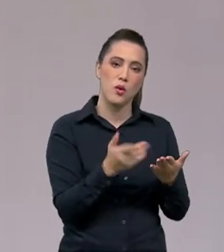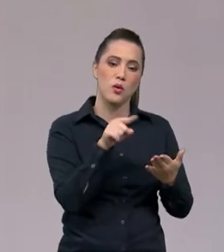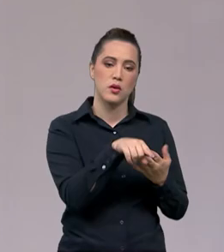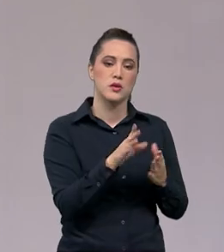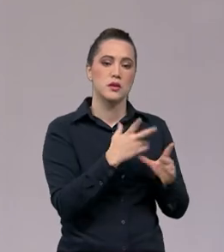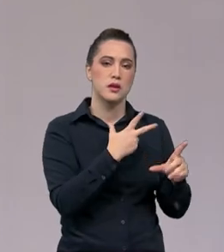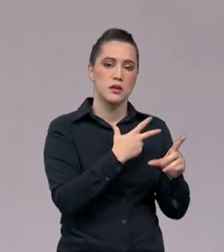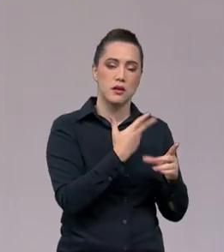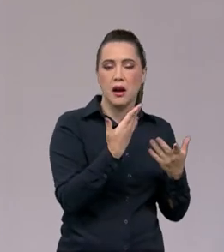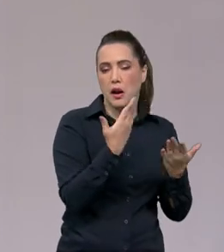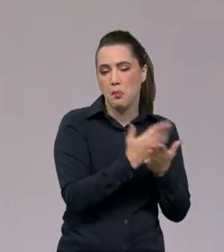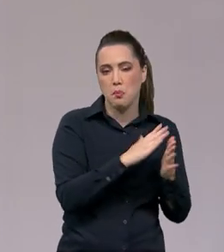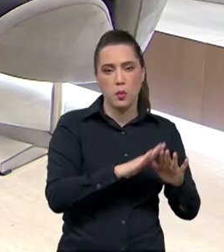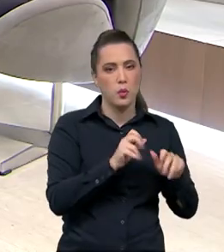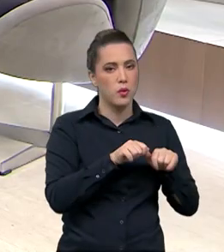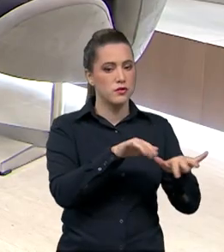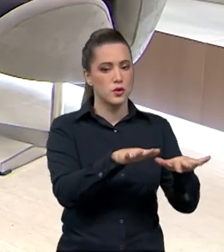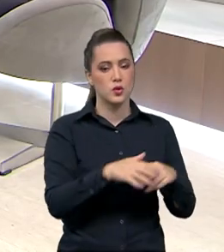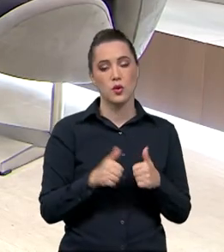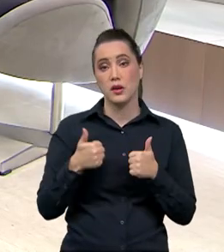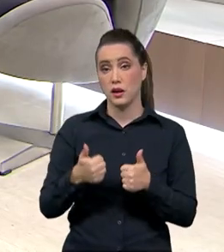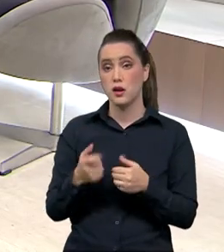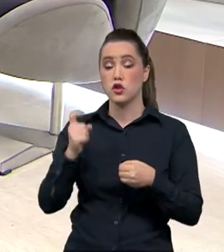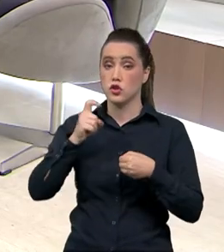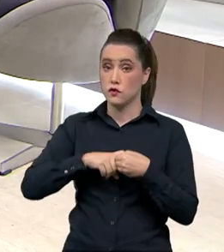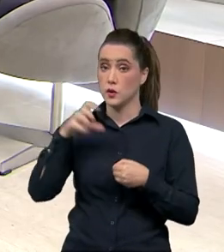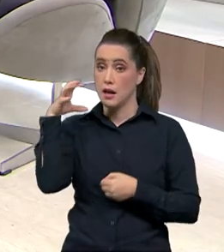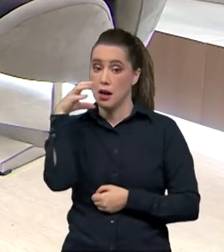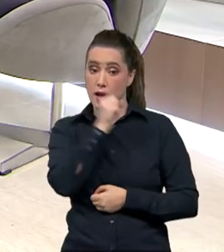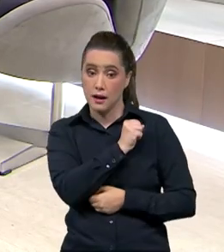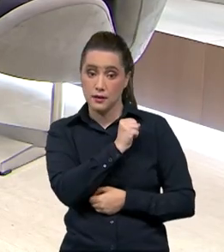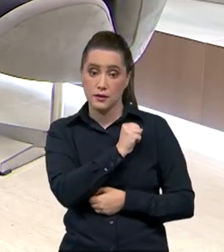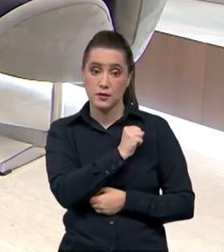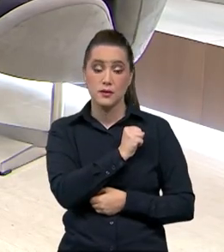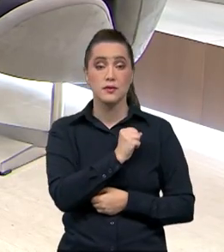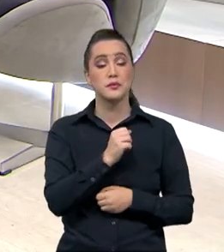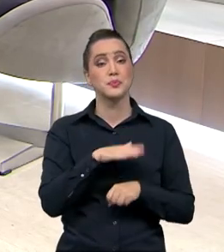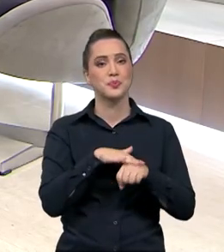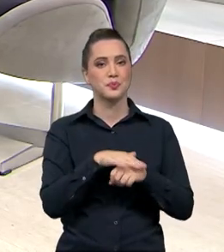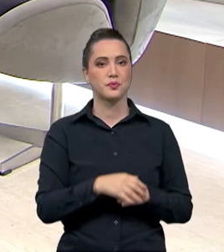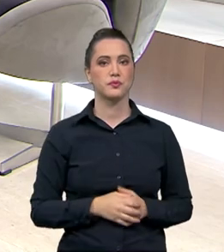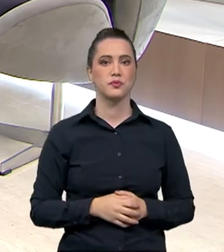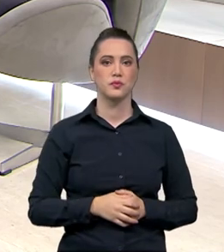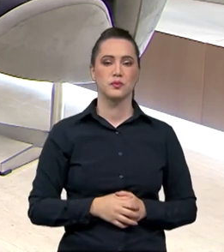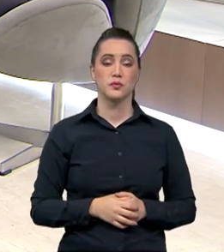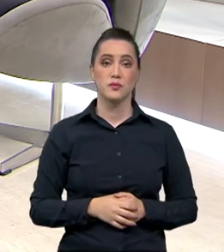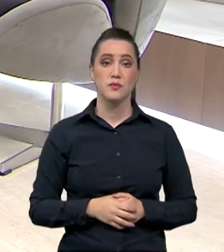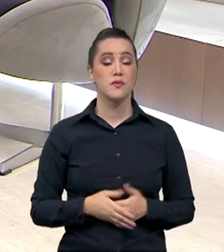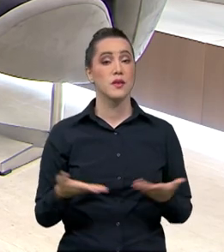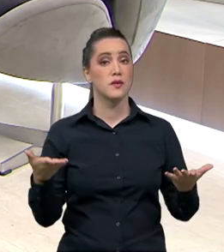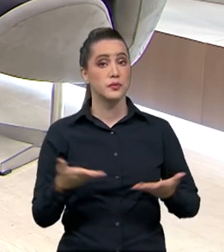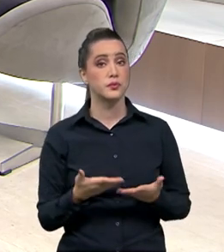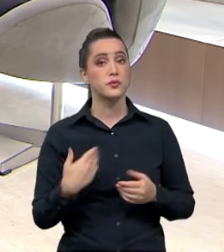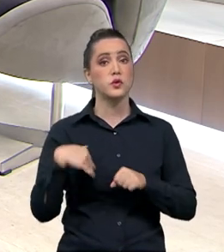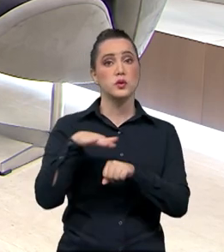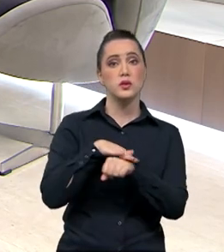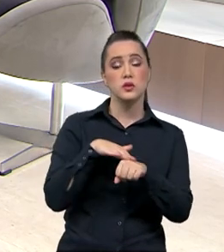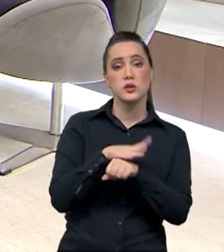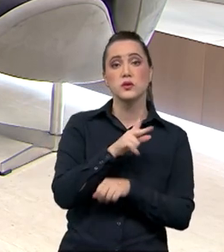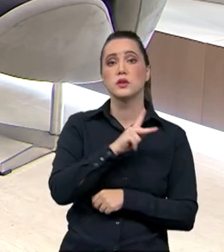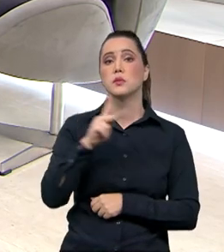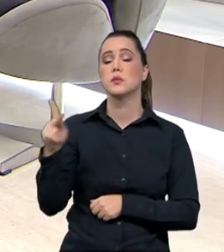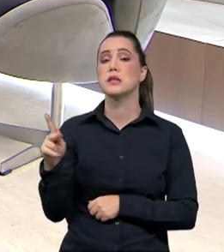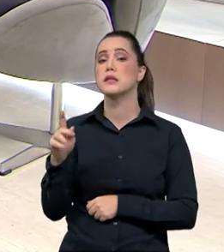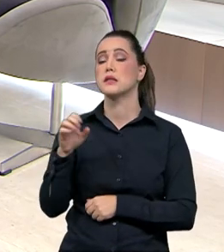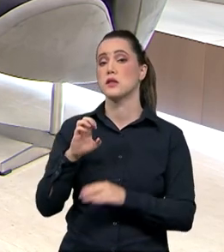superação da pandemia da Covid-19, Vamos sim. A gente volta daqui a pouquinho a essa conversa. Hoje, eu converso aqui com o